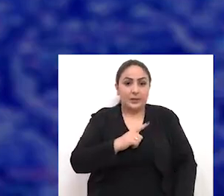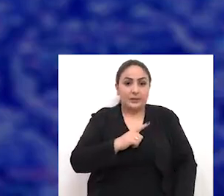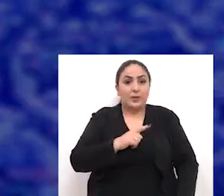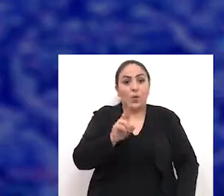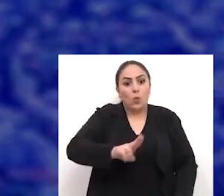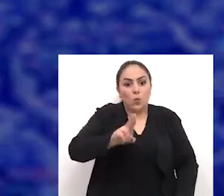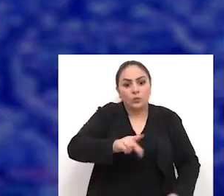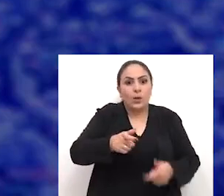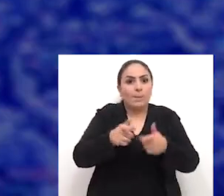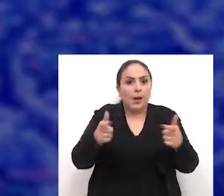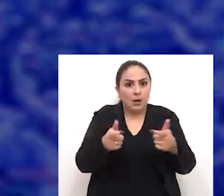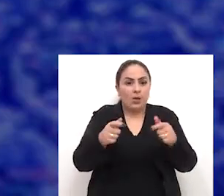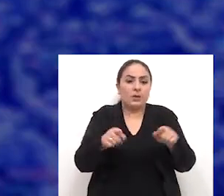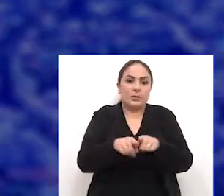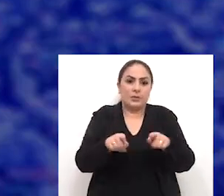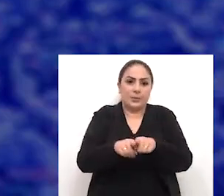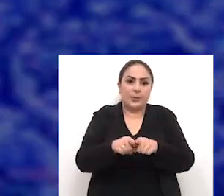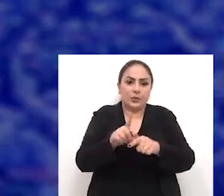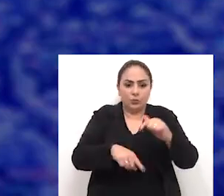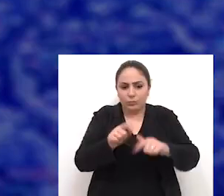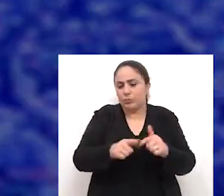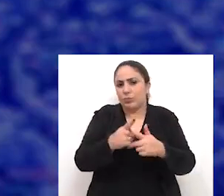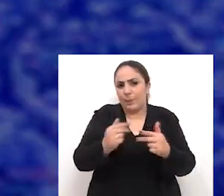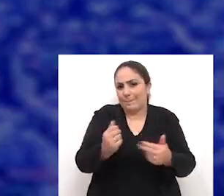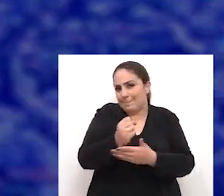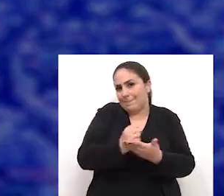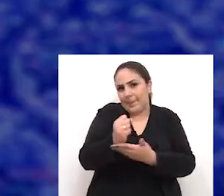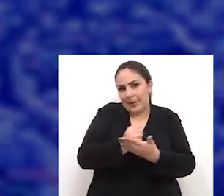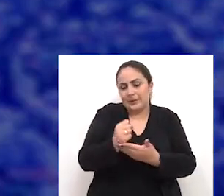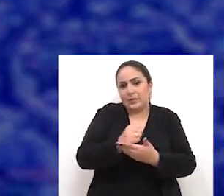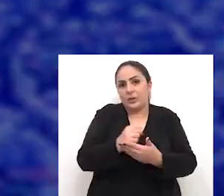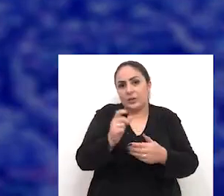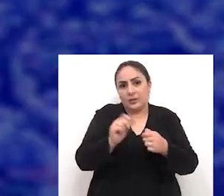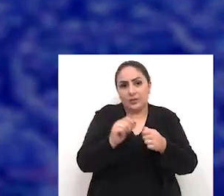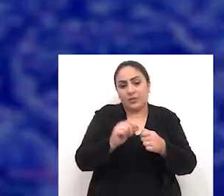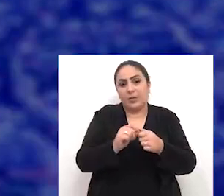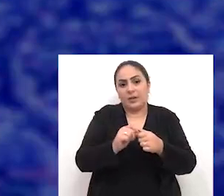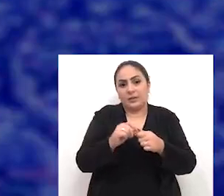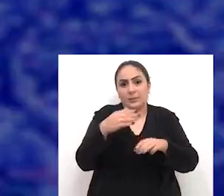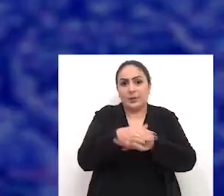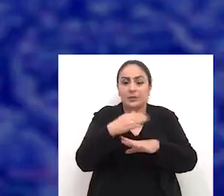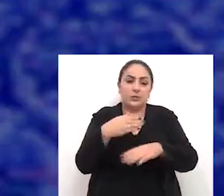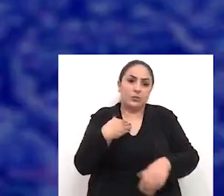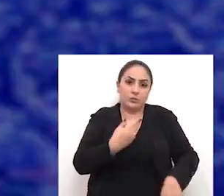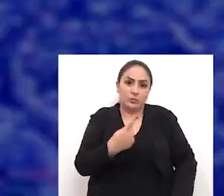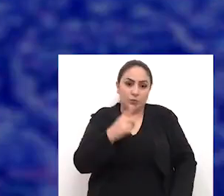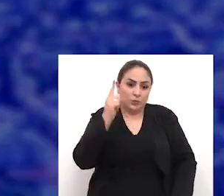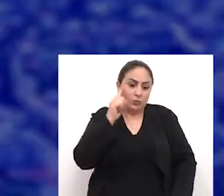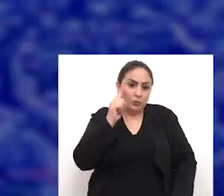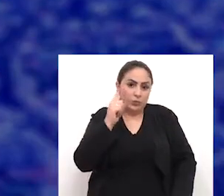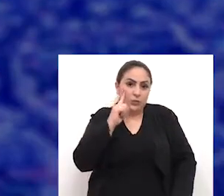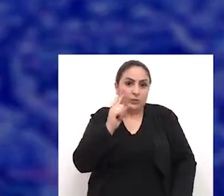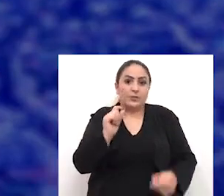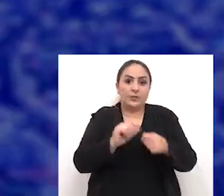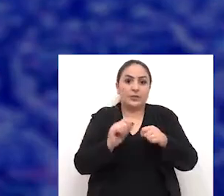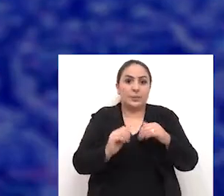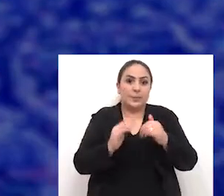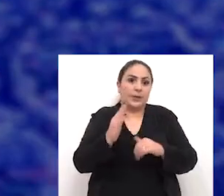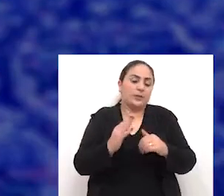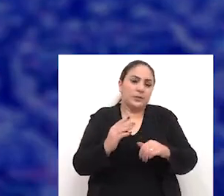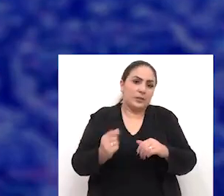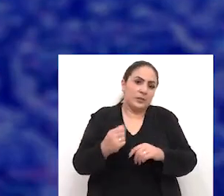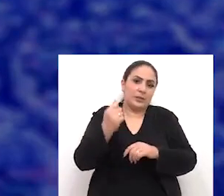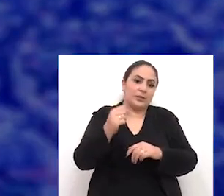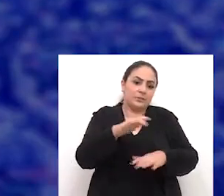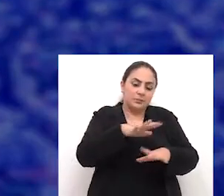consumo maior até mesmo de produtos, enfim, básicos que fazem parte do seu dia a dia e fazendo assim também até mesmo que nós